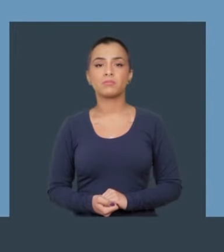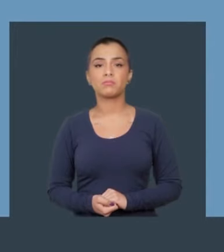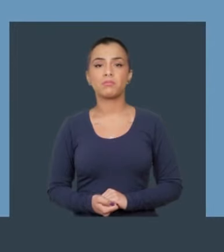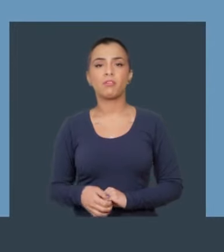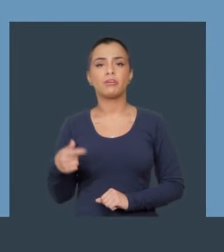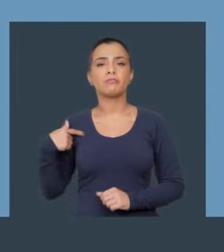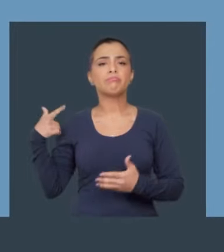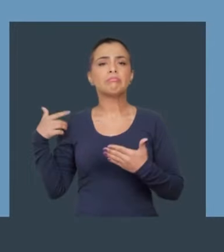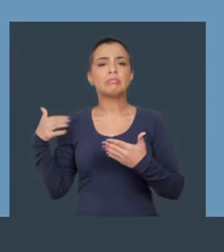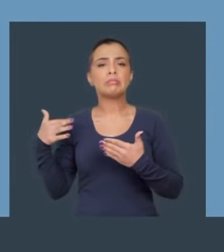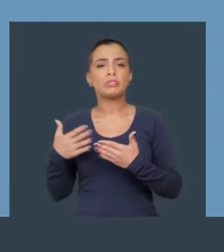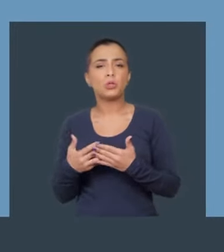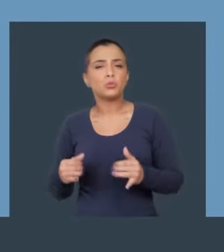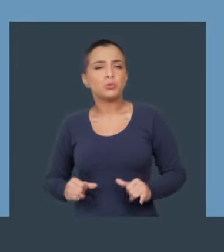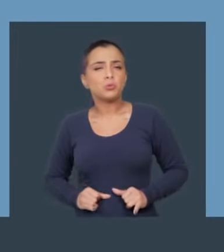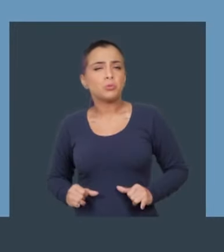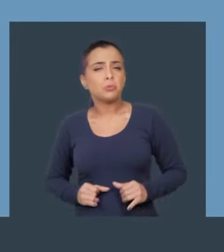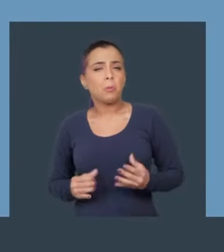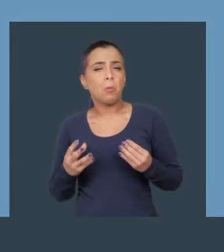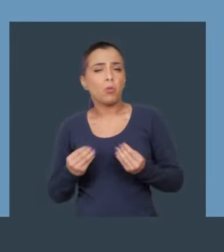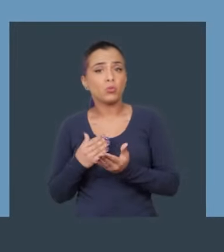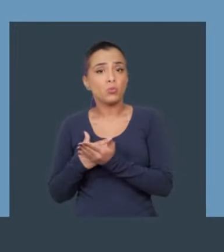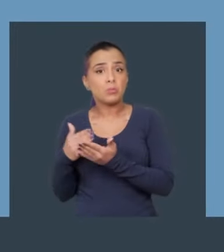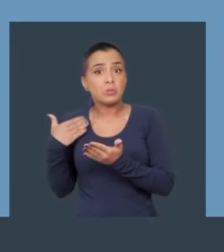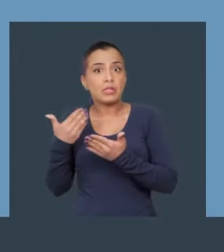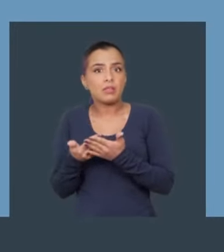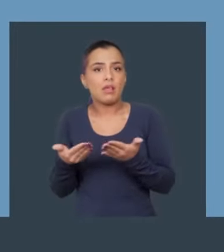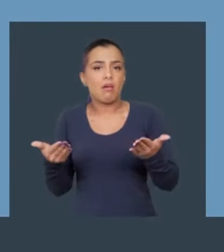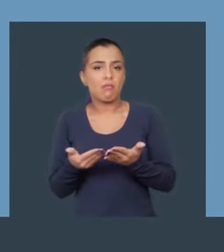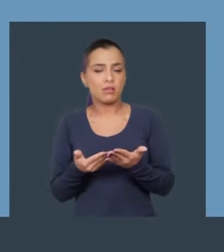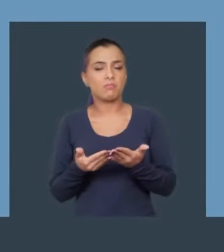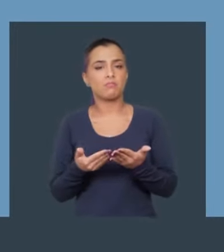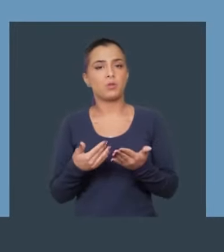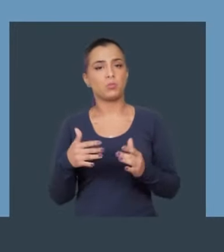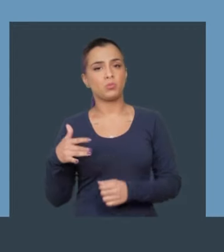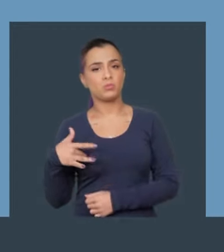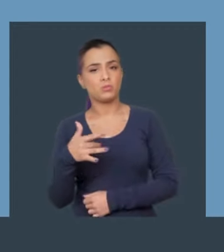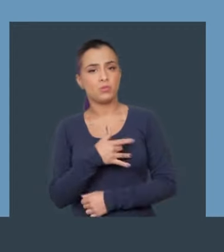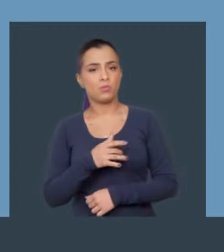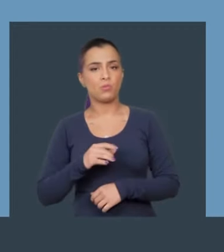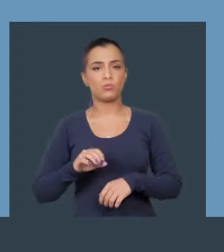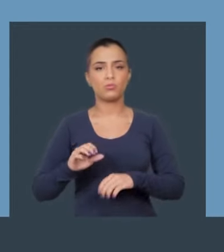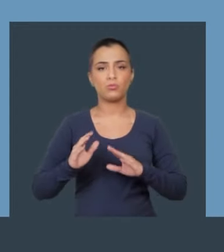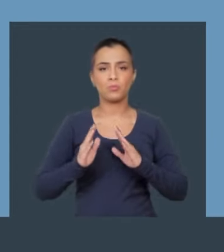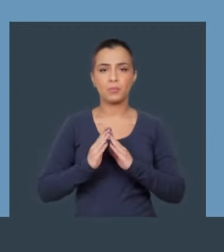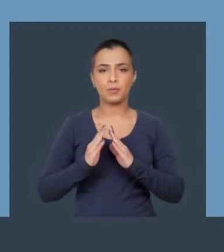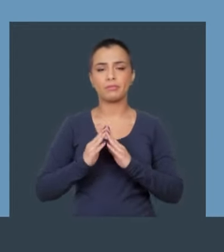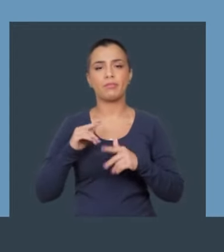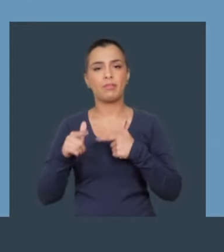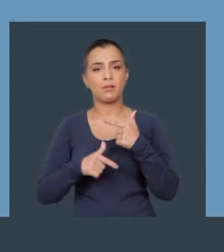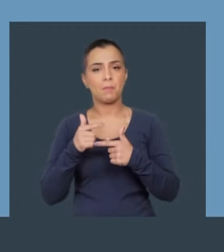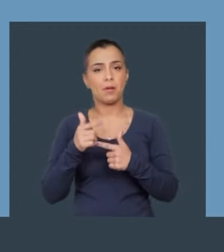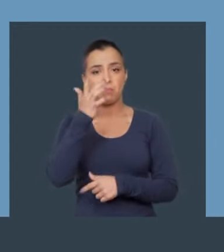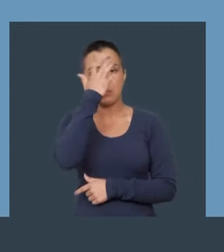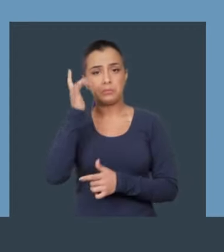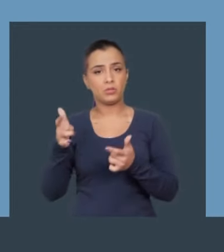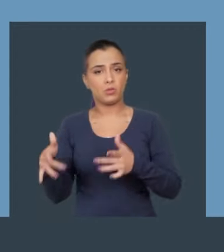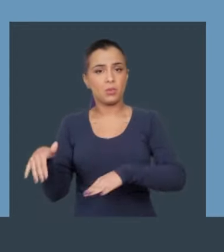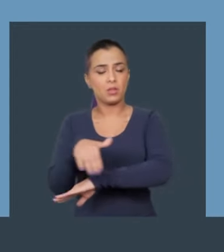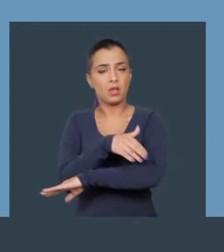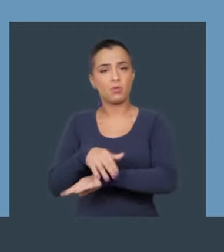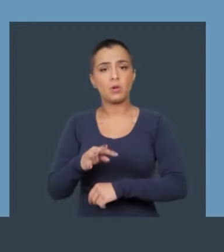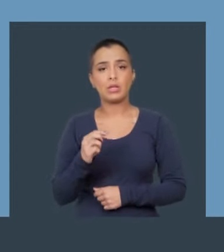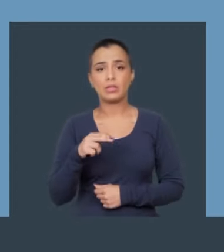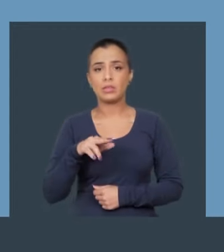Bem de longe, sofri bastante no começo para chegar até aqui. Saúde, moradia, trabalho para os moradores de rua.